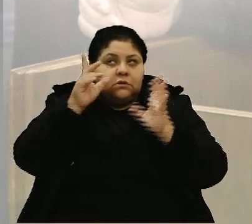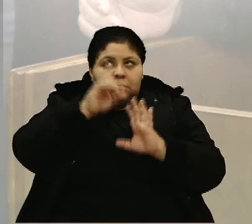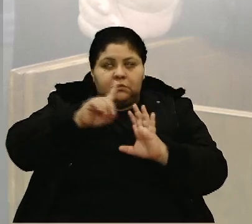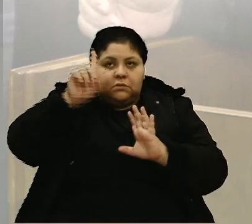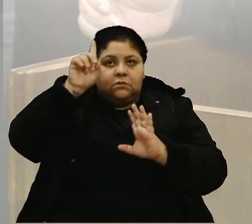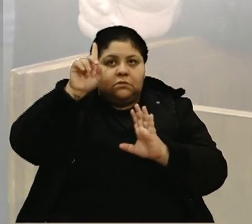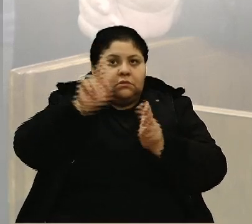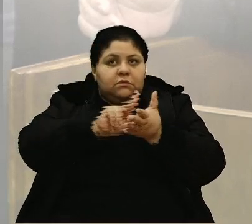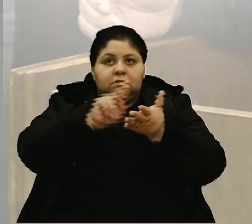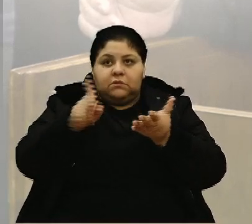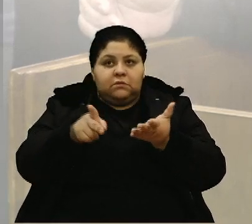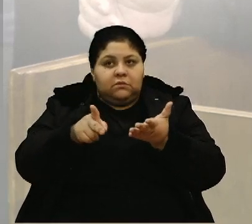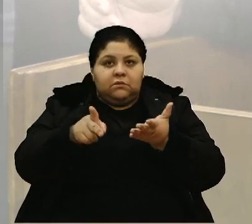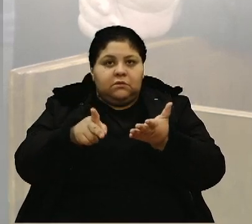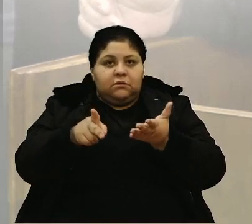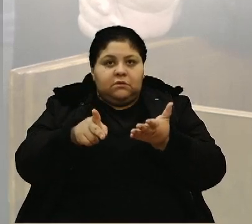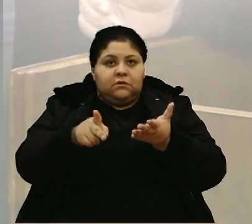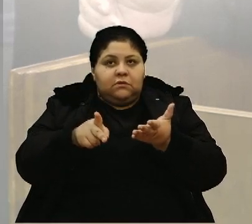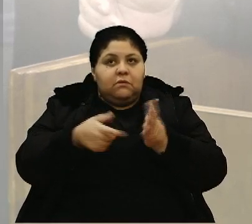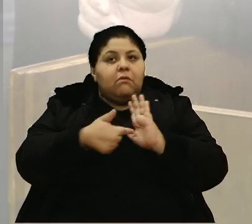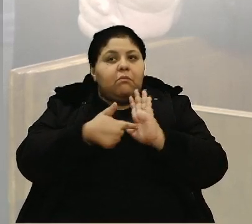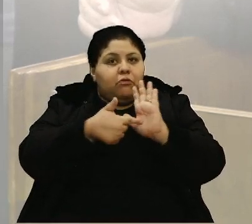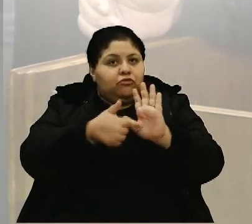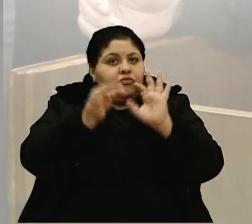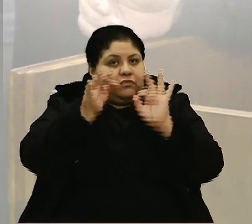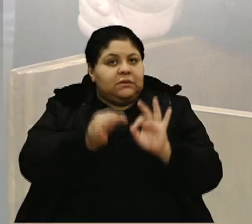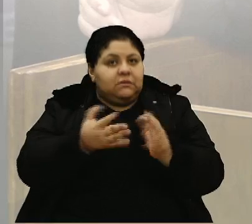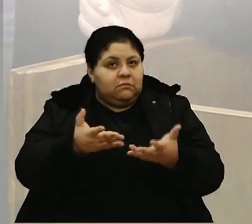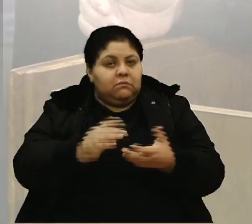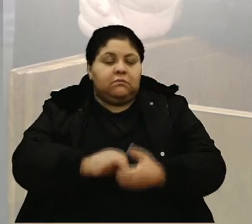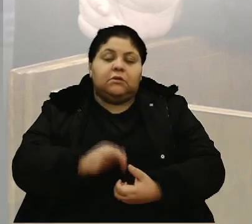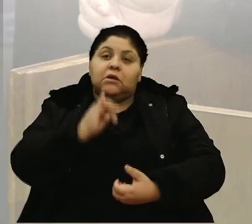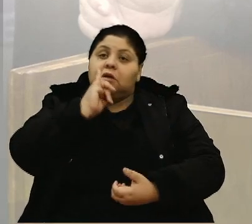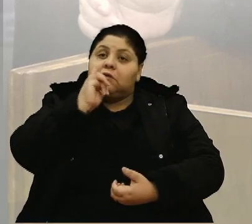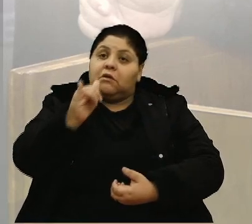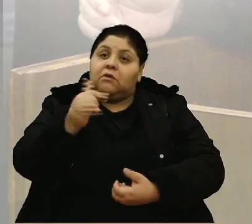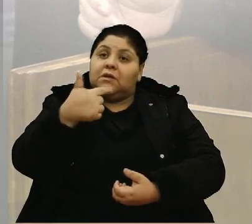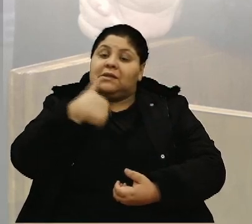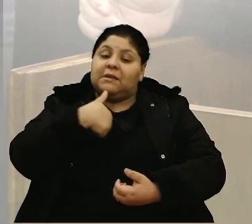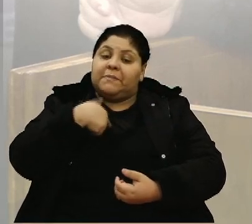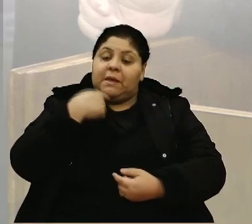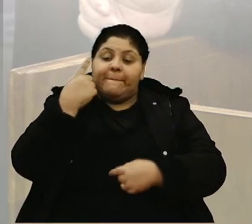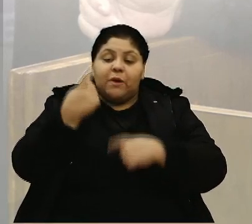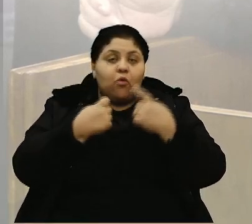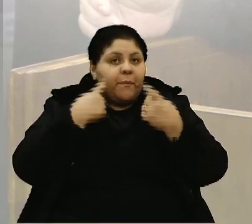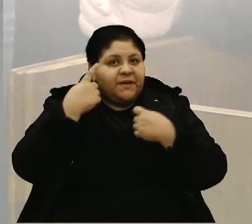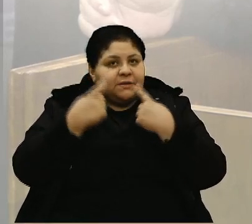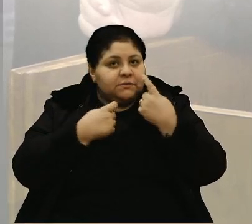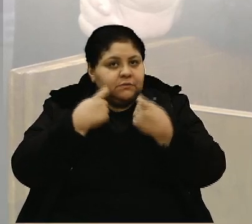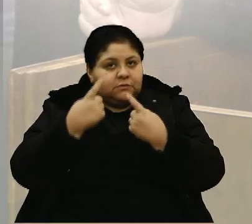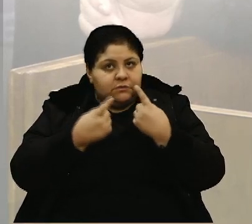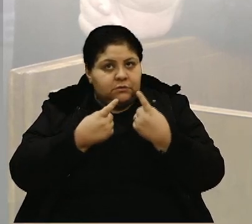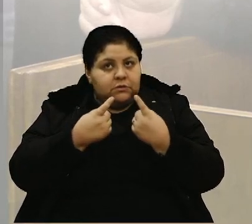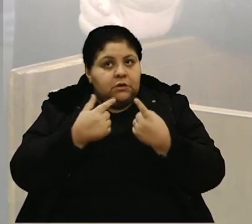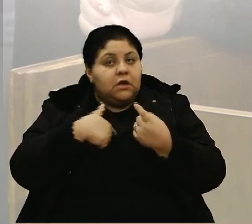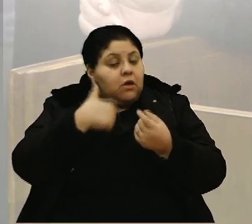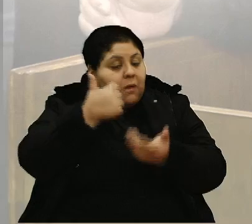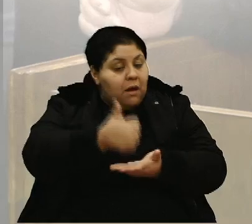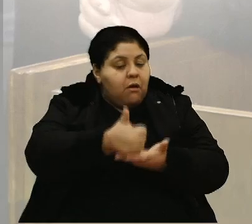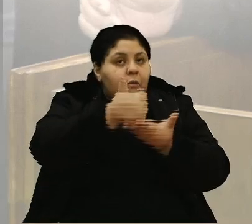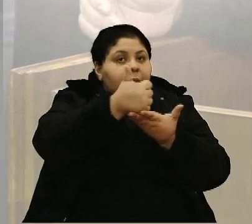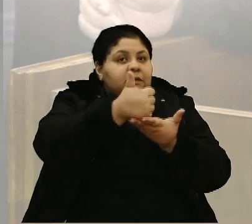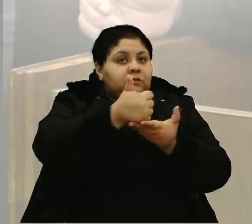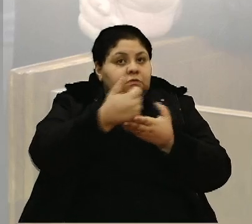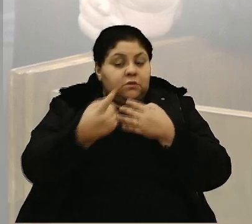jornal não me desmentiu em nada. Eu dizia da minha preocupação, sou favorável, minha